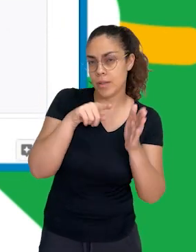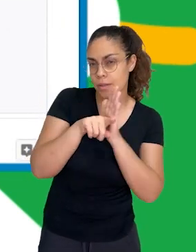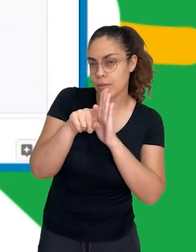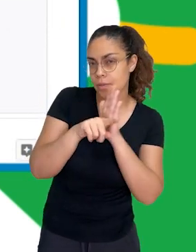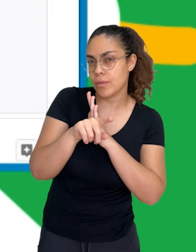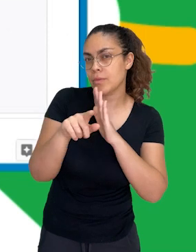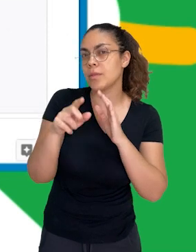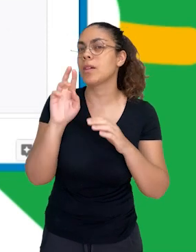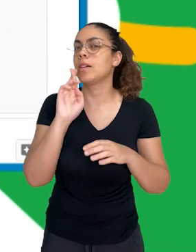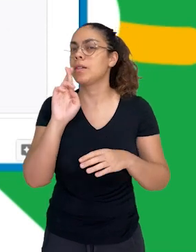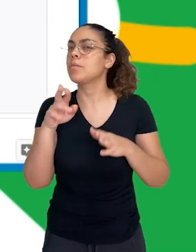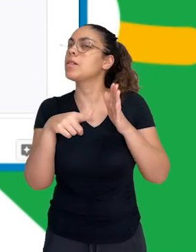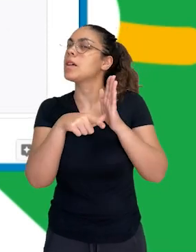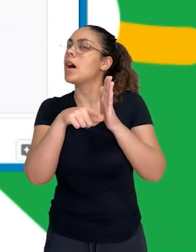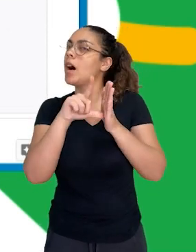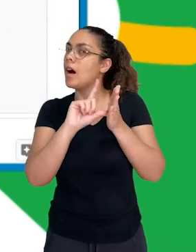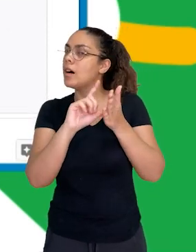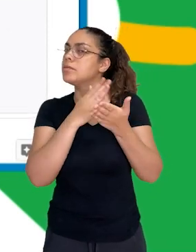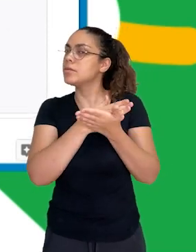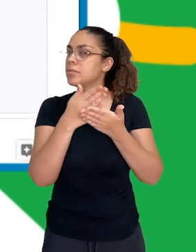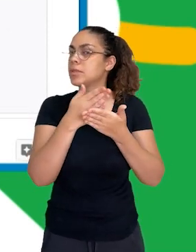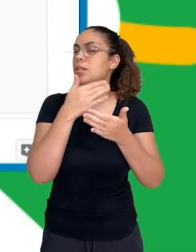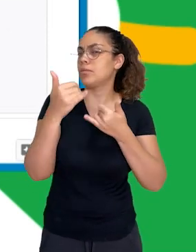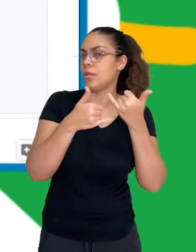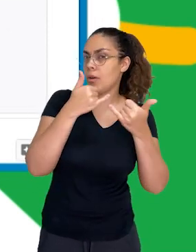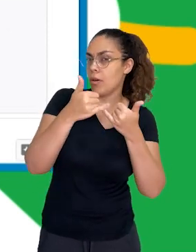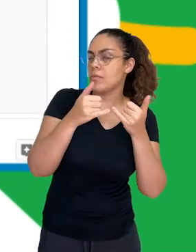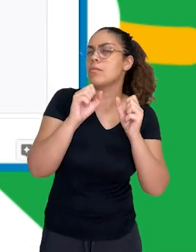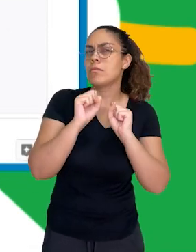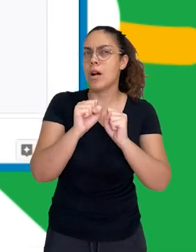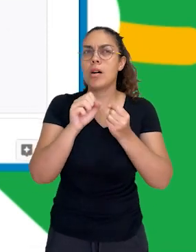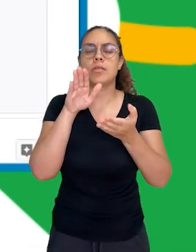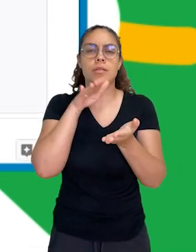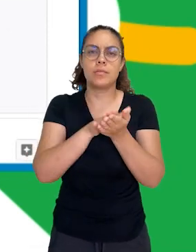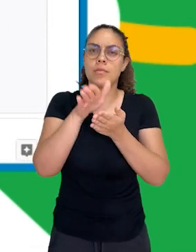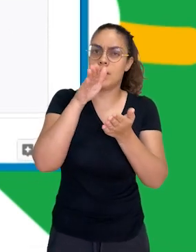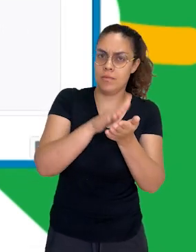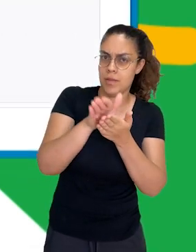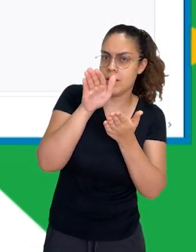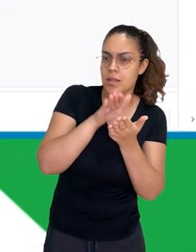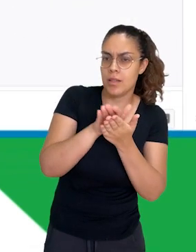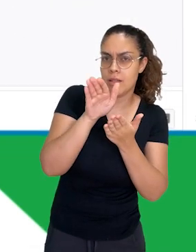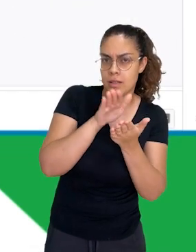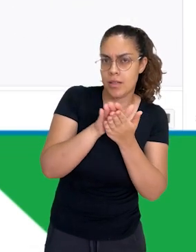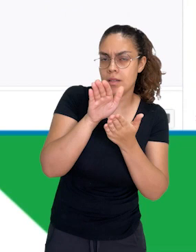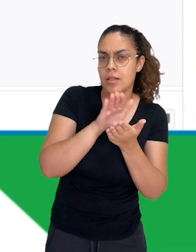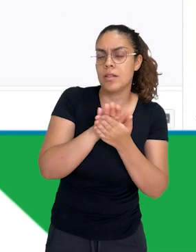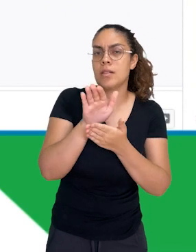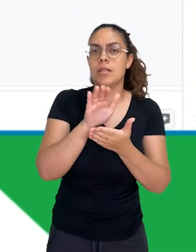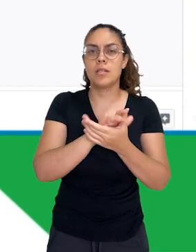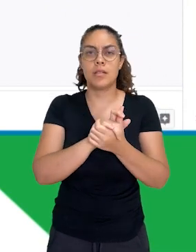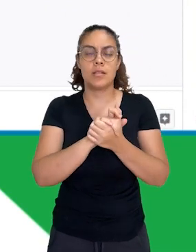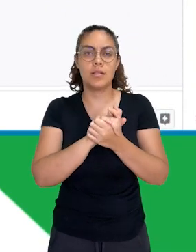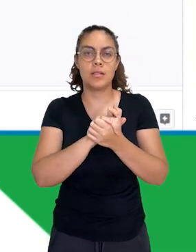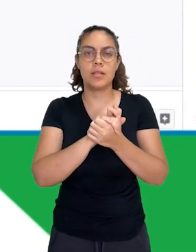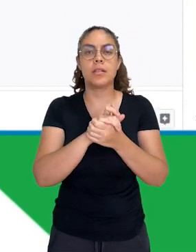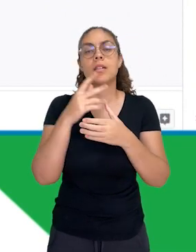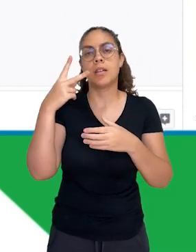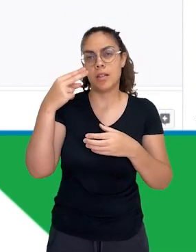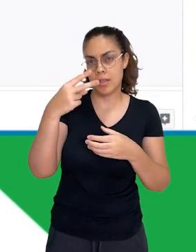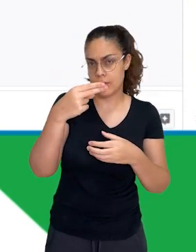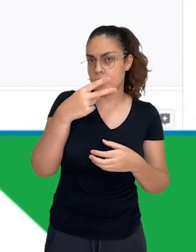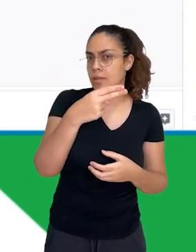um jogo ser iniciado. E aí você pode, de repente, imprimir esses cards,